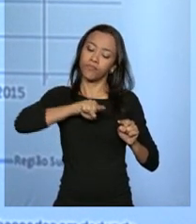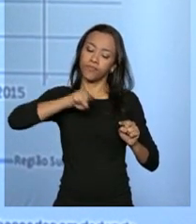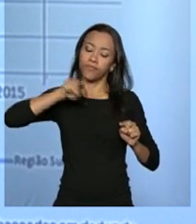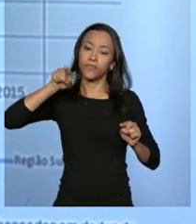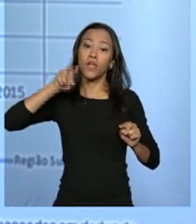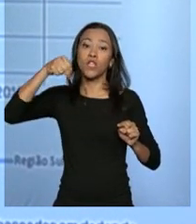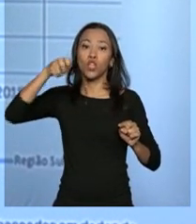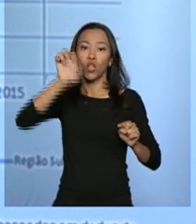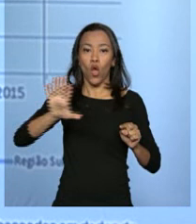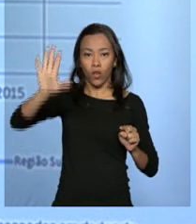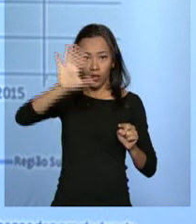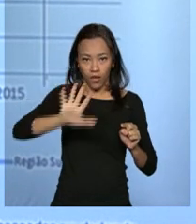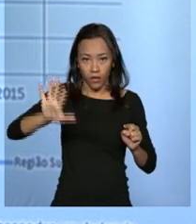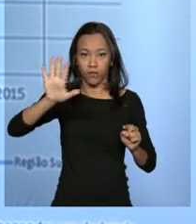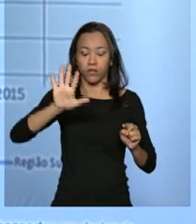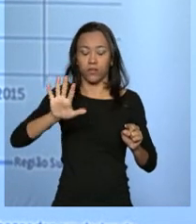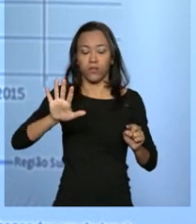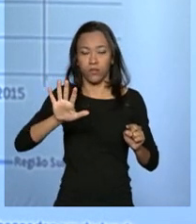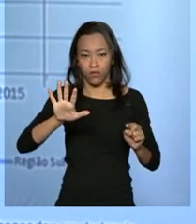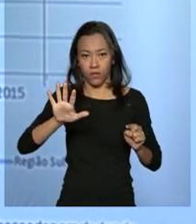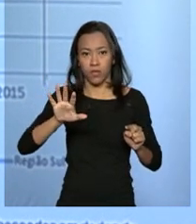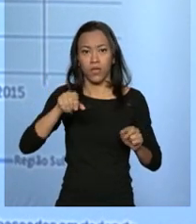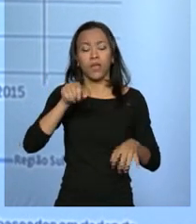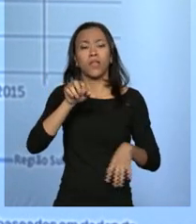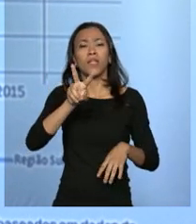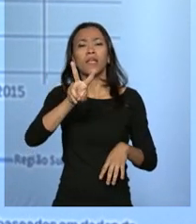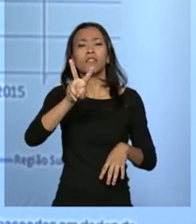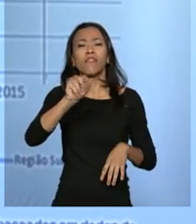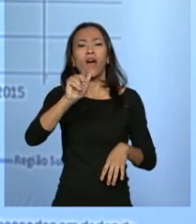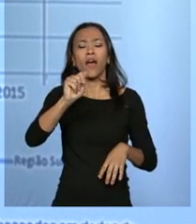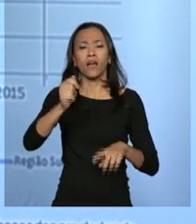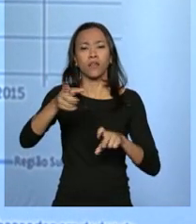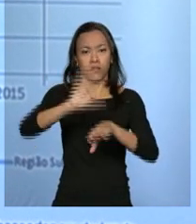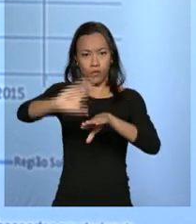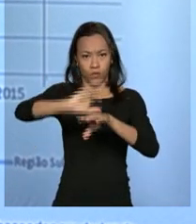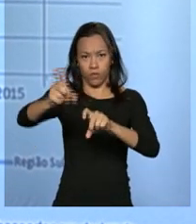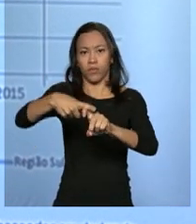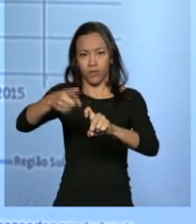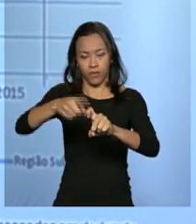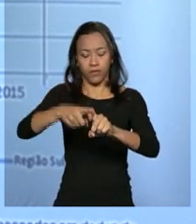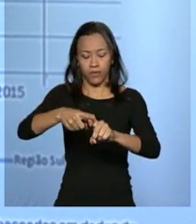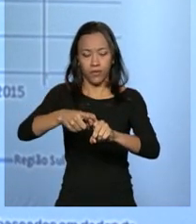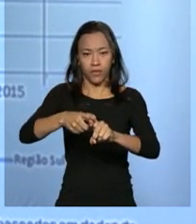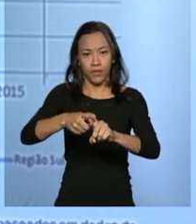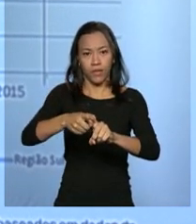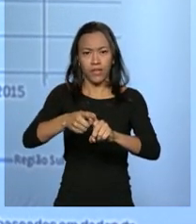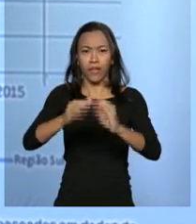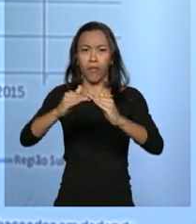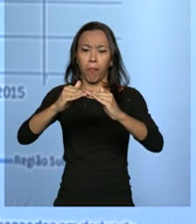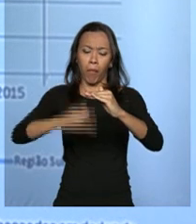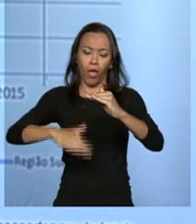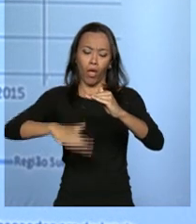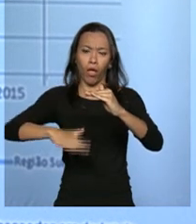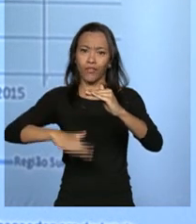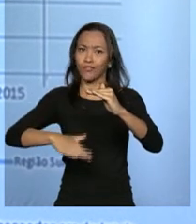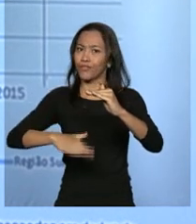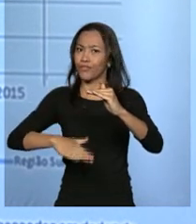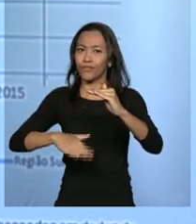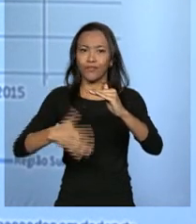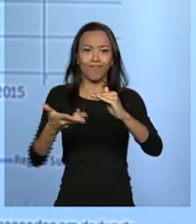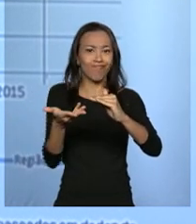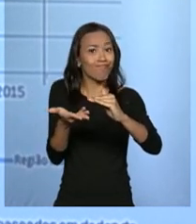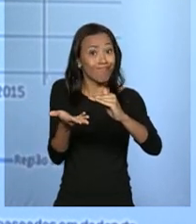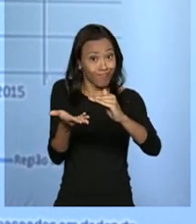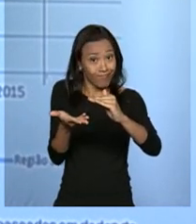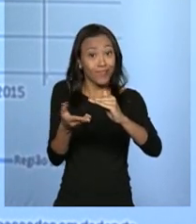Nordeste, na relação das vagas de medicina autorizadas, estava na mais baixa proporção. Isso